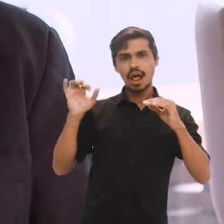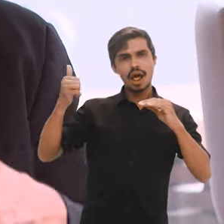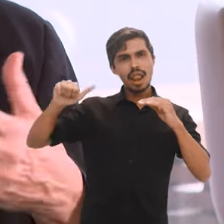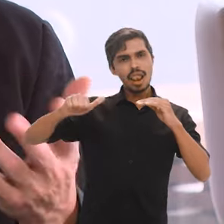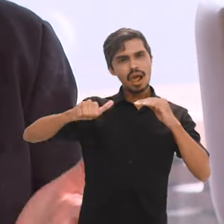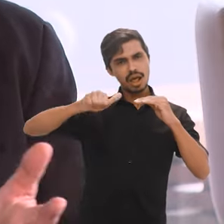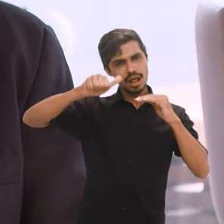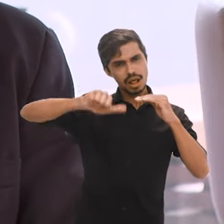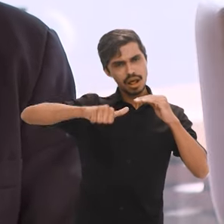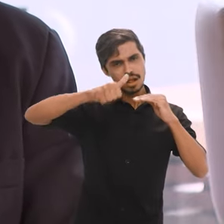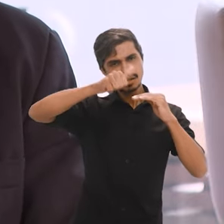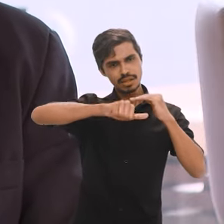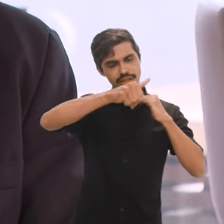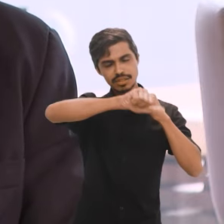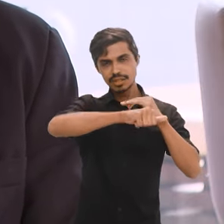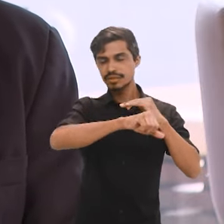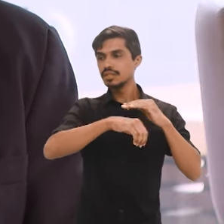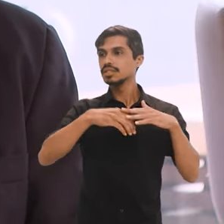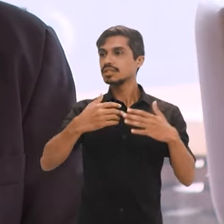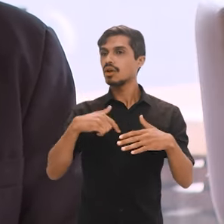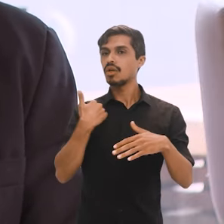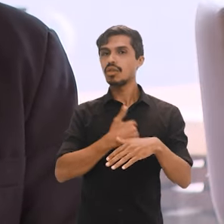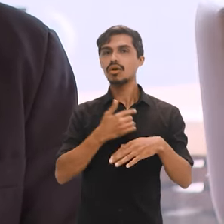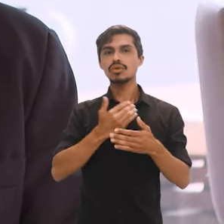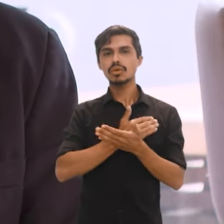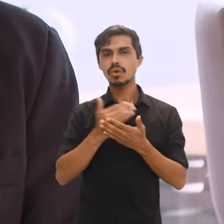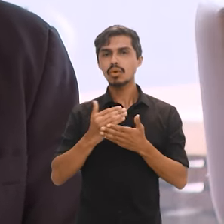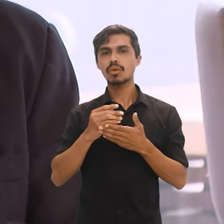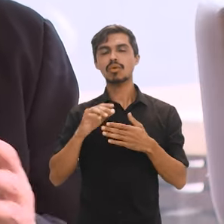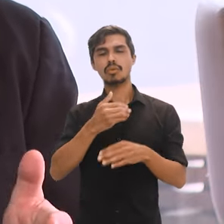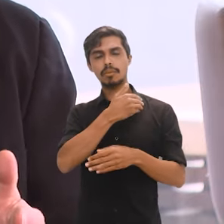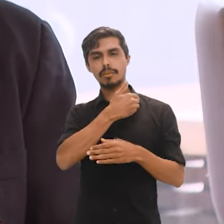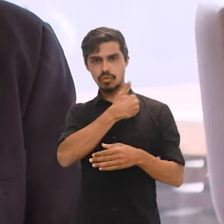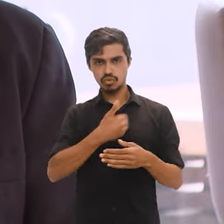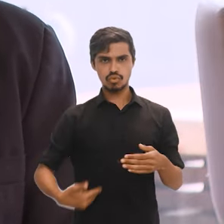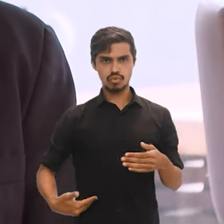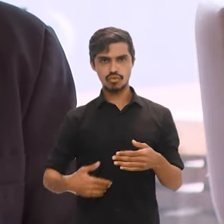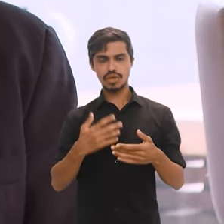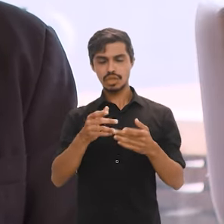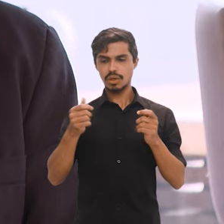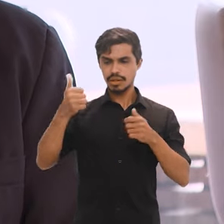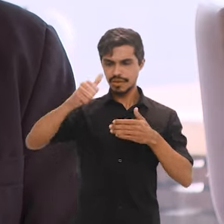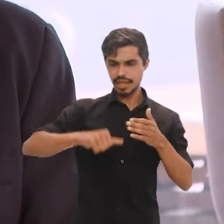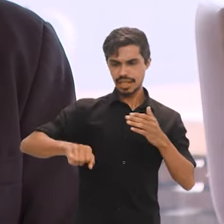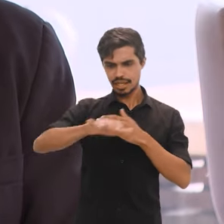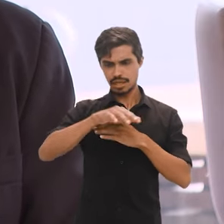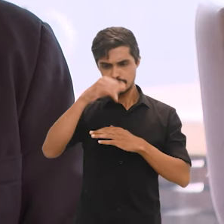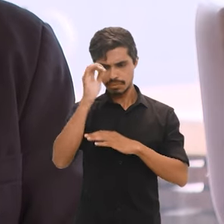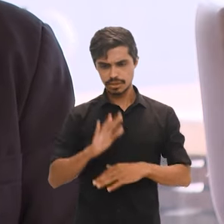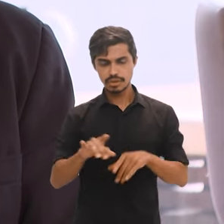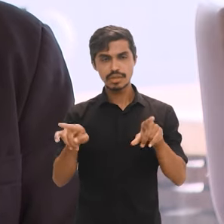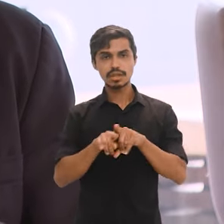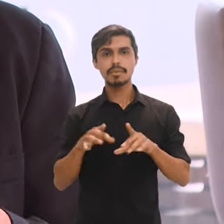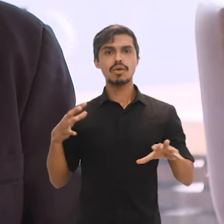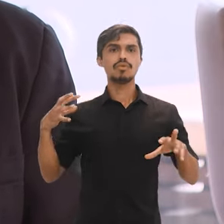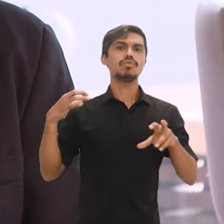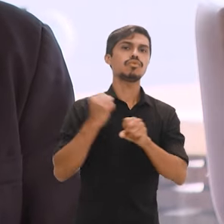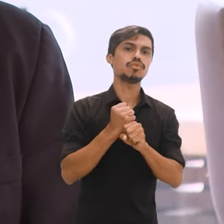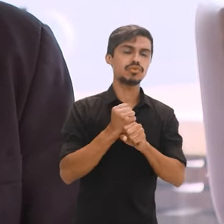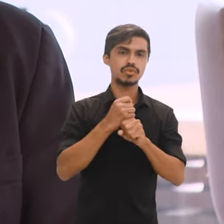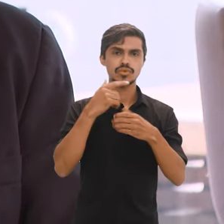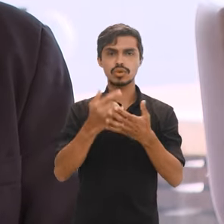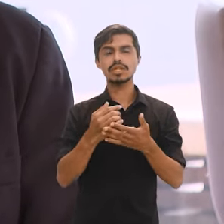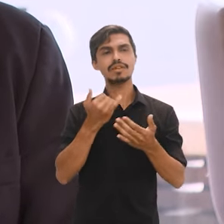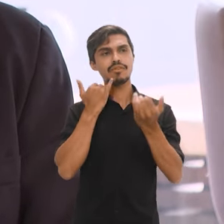gestor público, a sociedade, possa conhecer melhor a realidade do Brasil e, ao mesmo tempo, também o conjunto das informações que o Estado